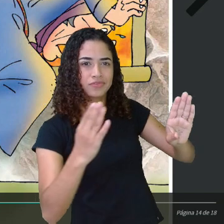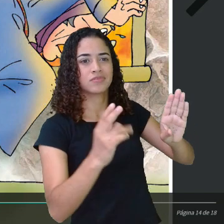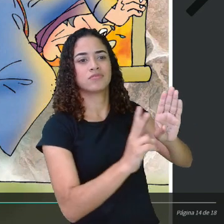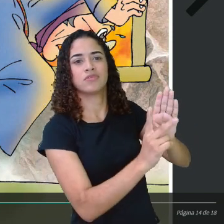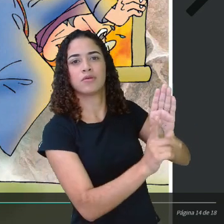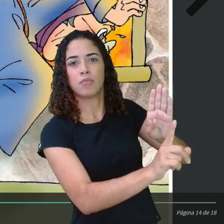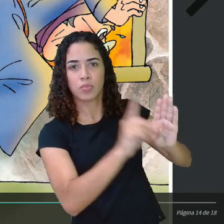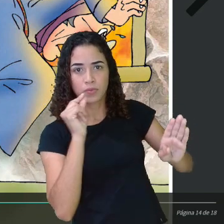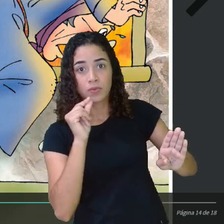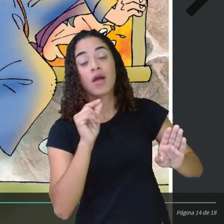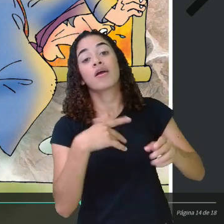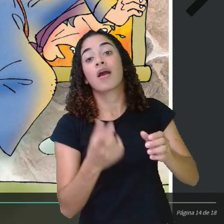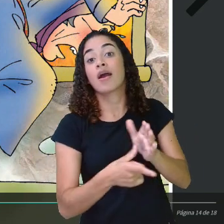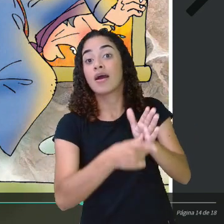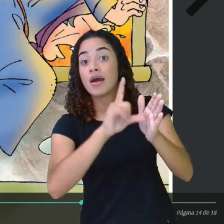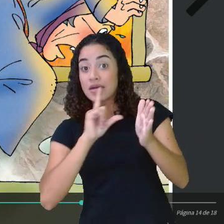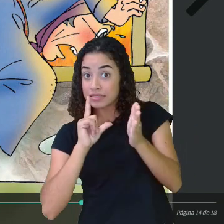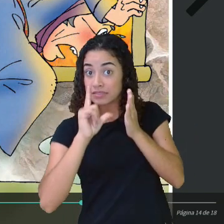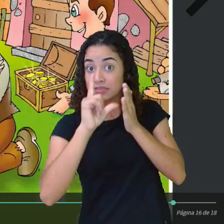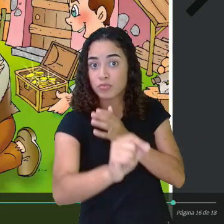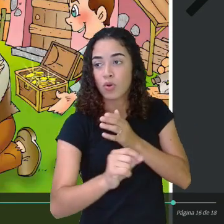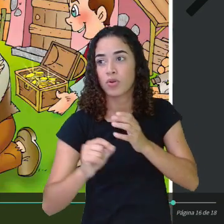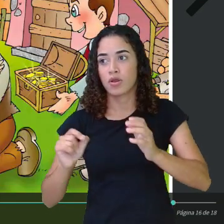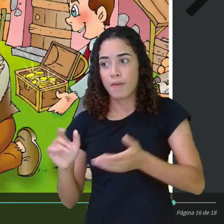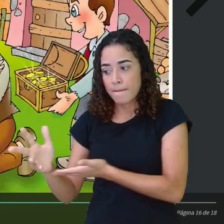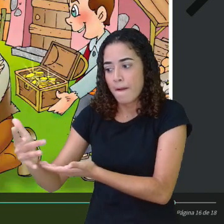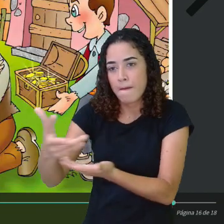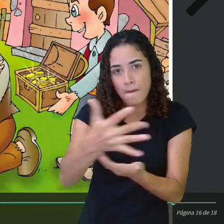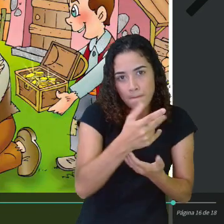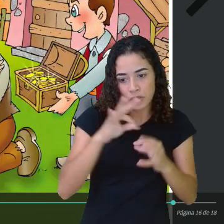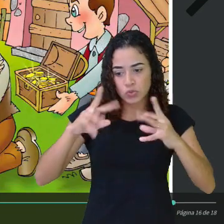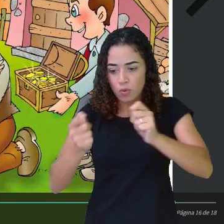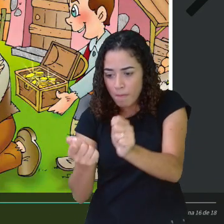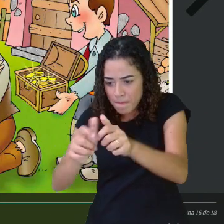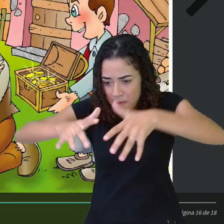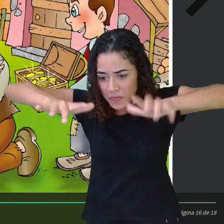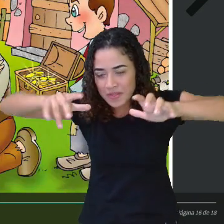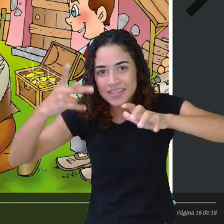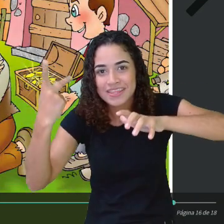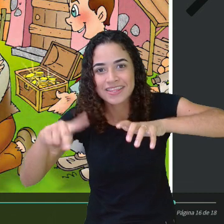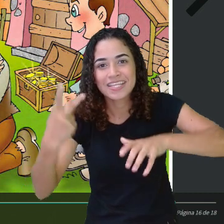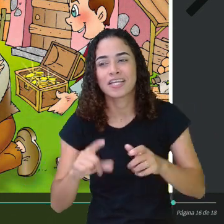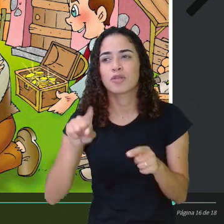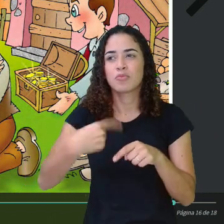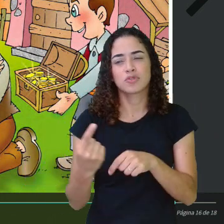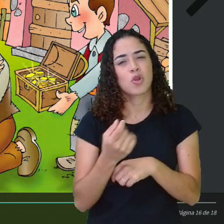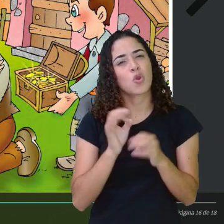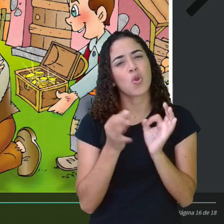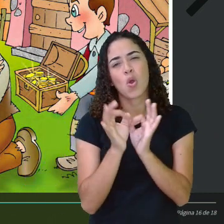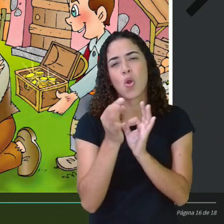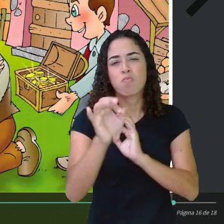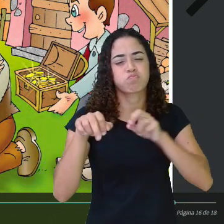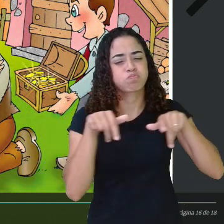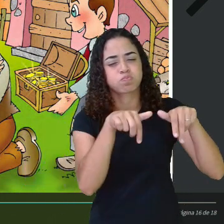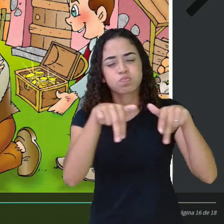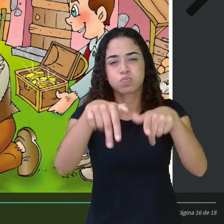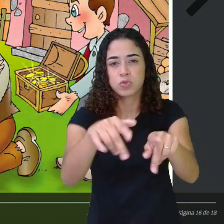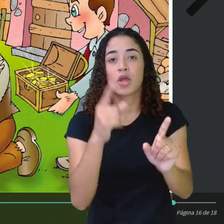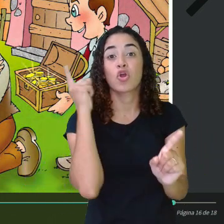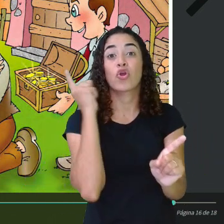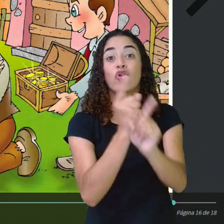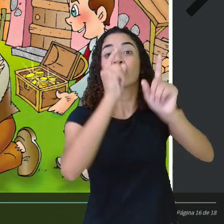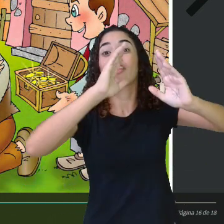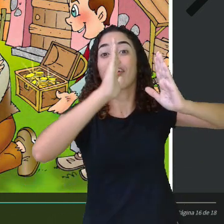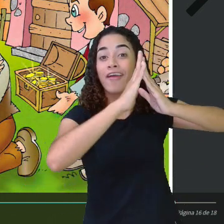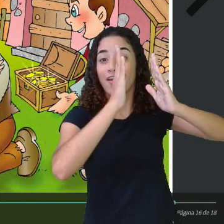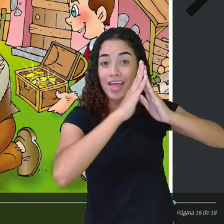irem embora, pegaram todo o tesouro da vilã. Depois de uma longa caminhada, João e Maria encontraram a